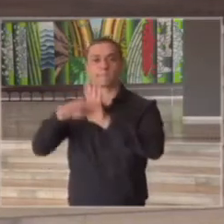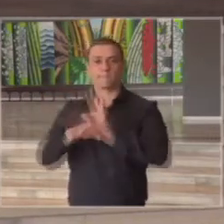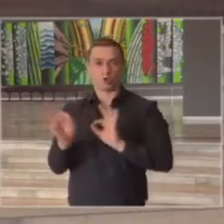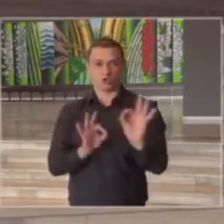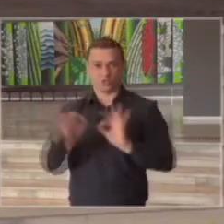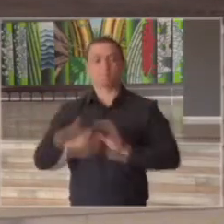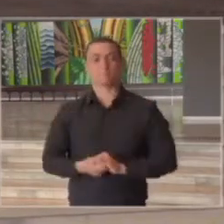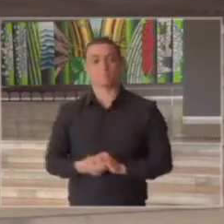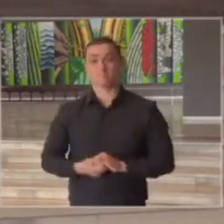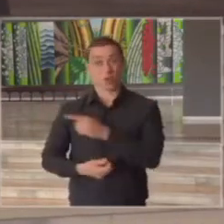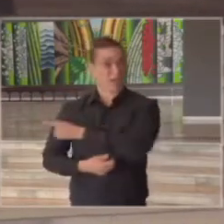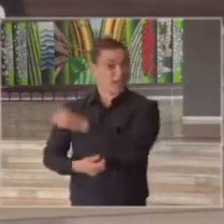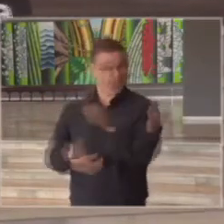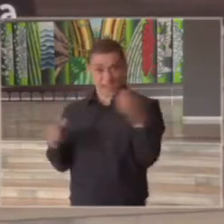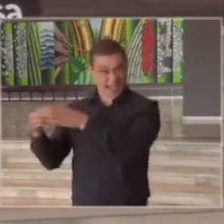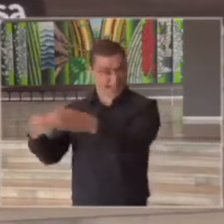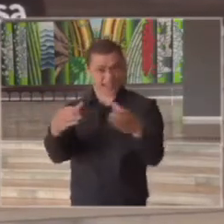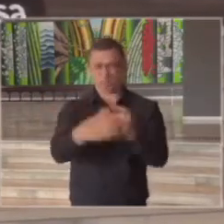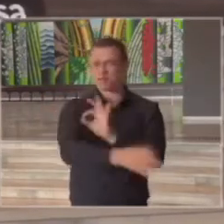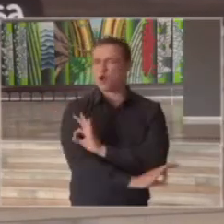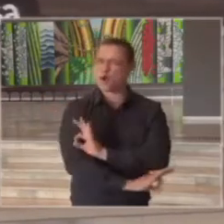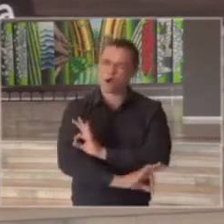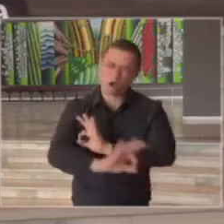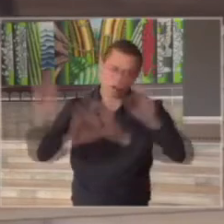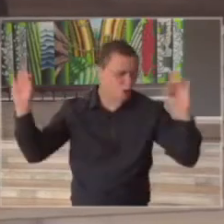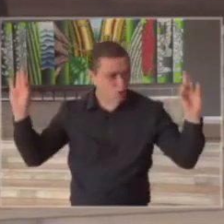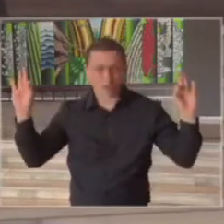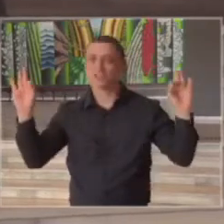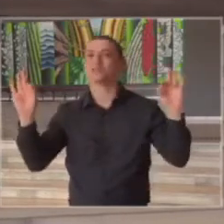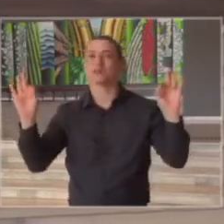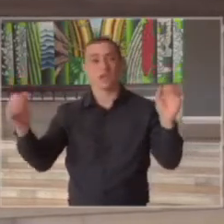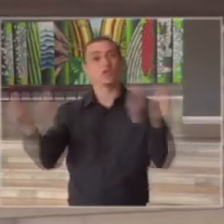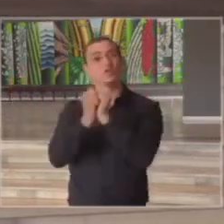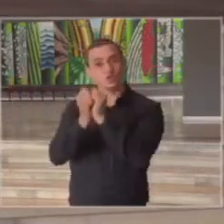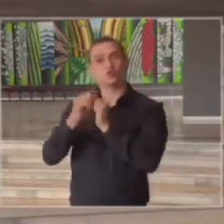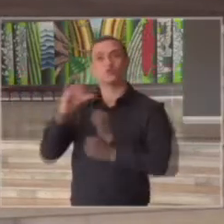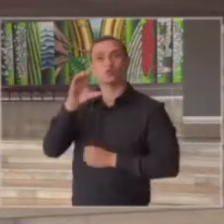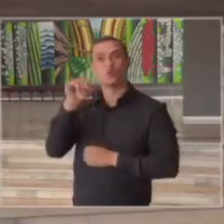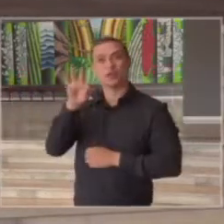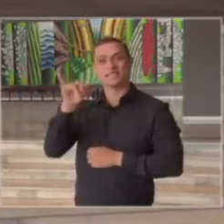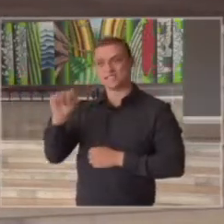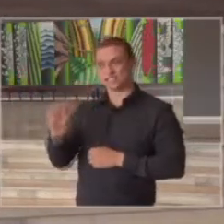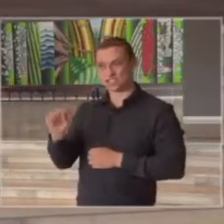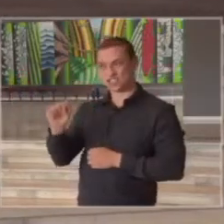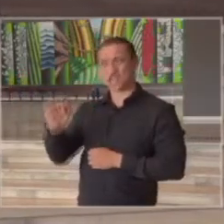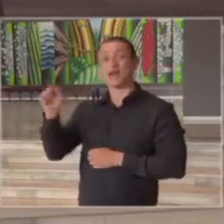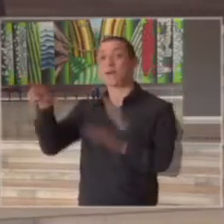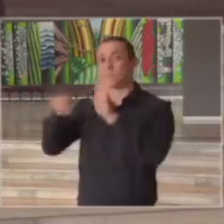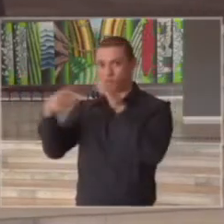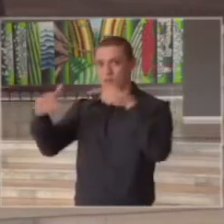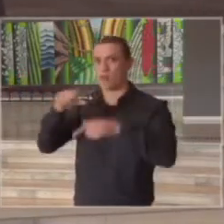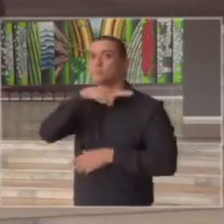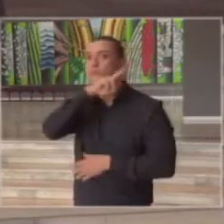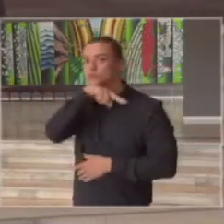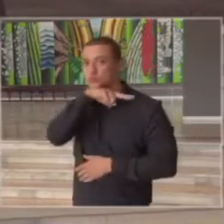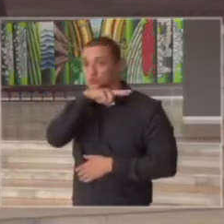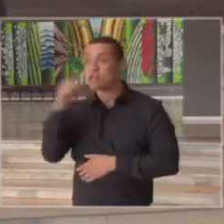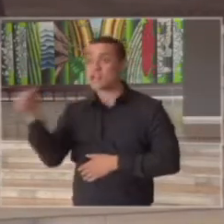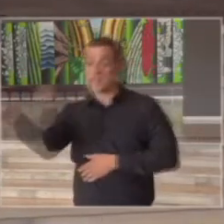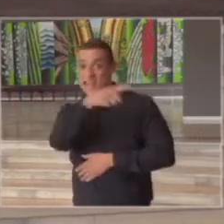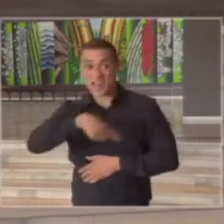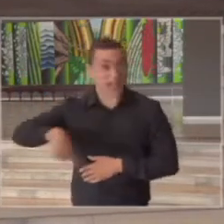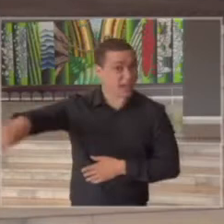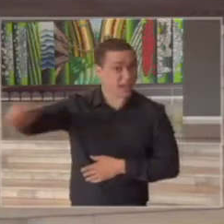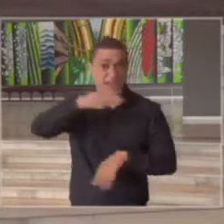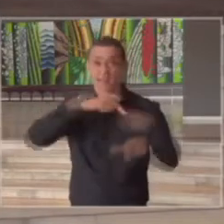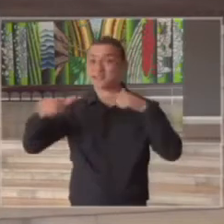então é uma equipe fantástica junto com a Cíntia que é do Butantan Cíntia Lúcio que é do Butantan estão trabalhando